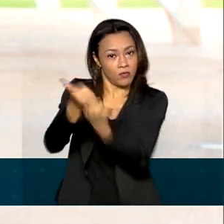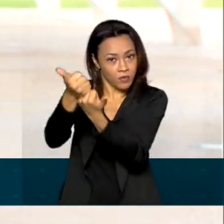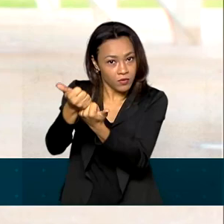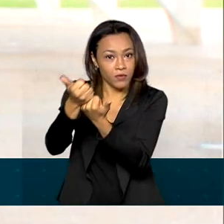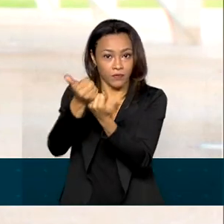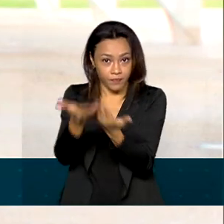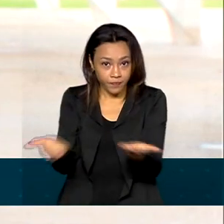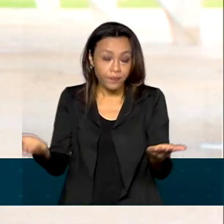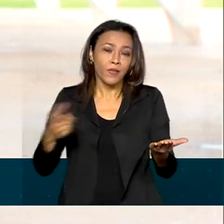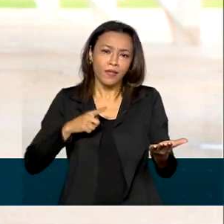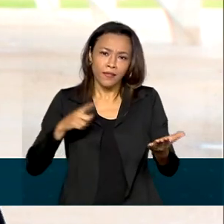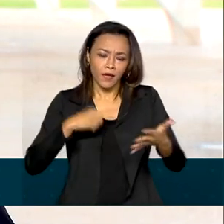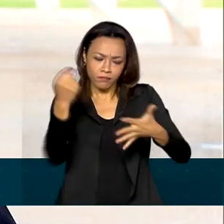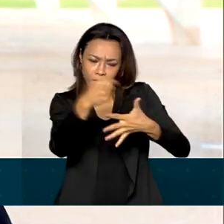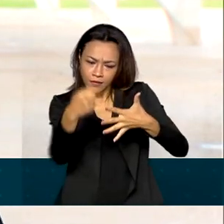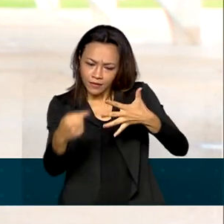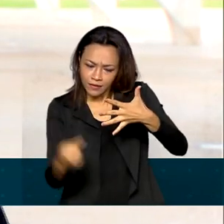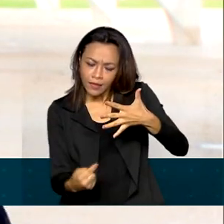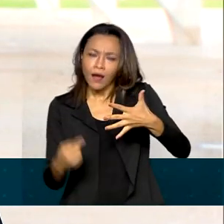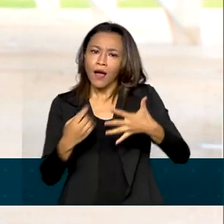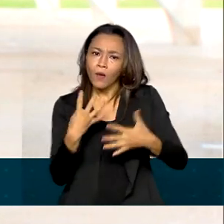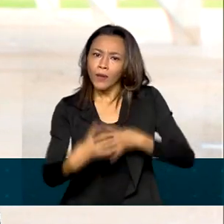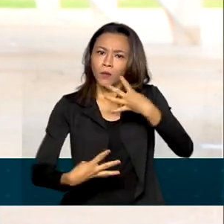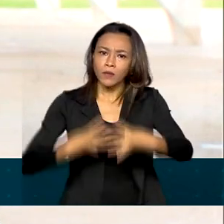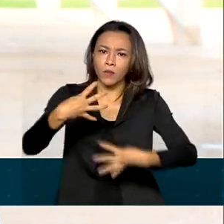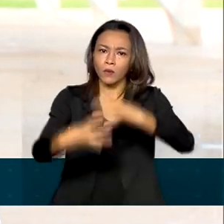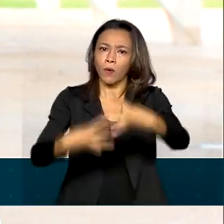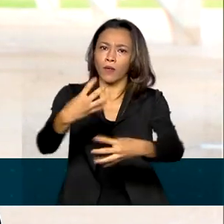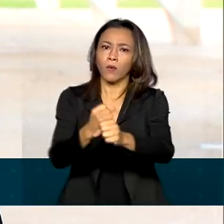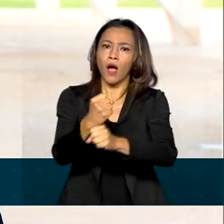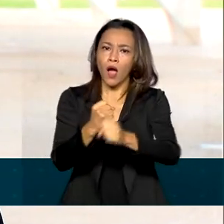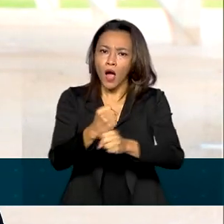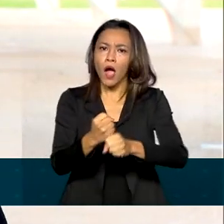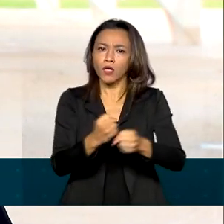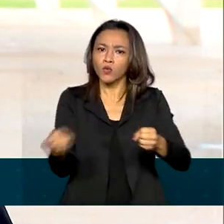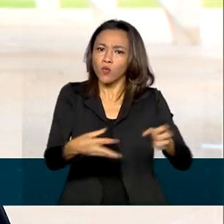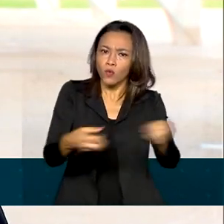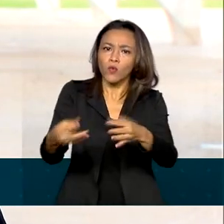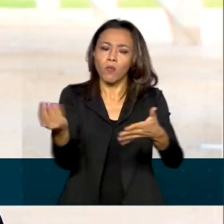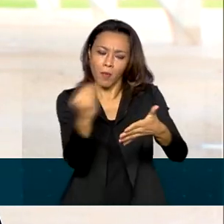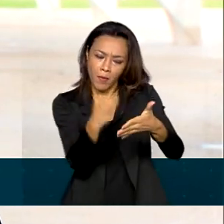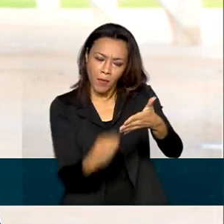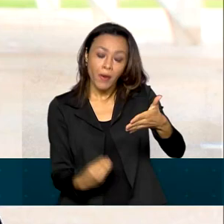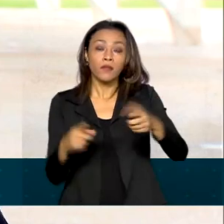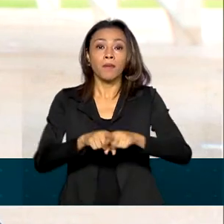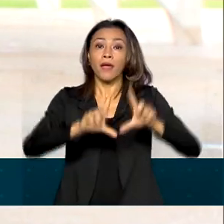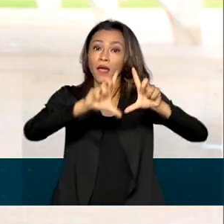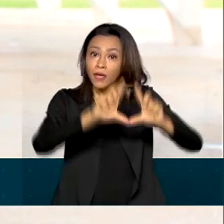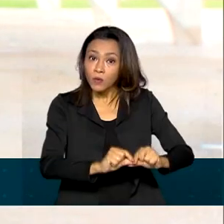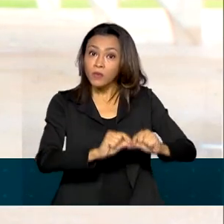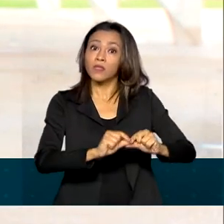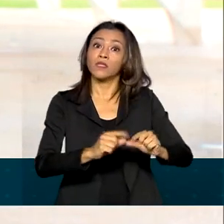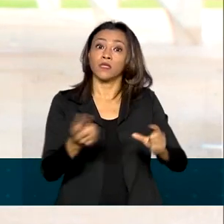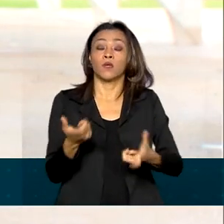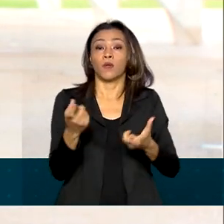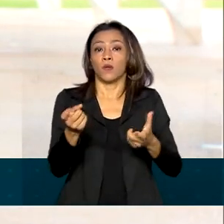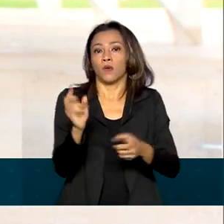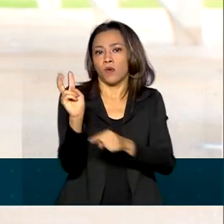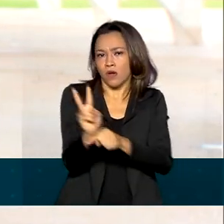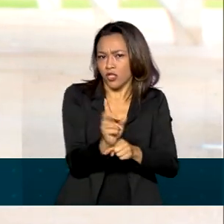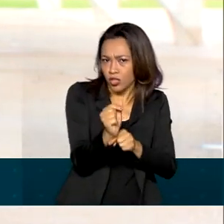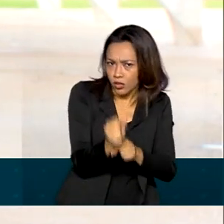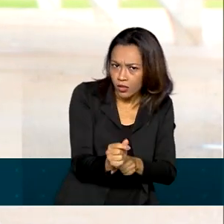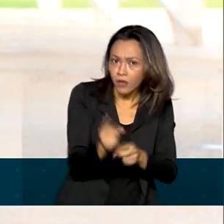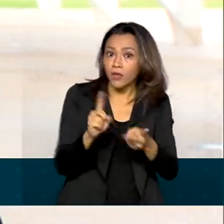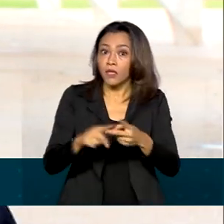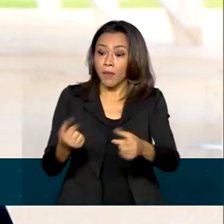medidas que podem ser renovadas a cada quatro anos, estão os subsídios para baratear o crédito e a redução nos custos